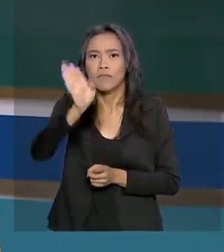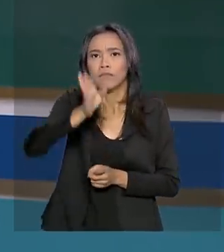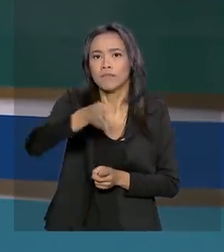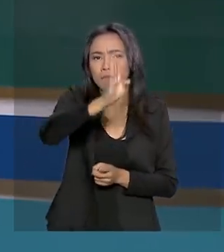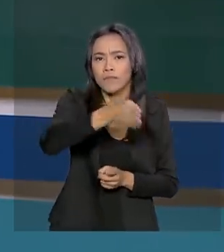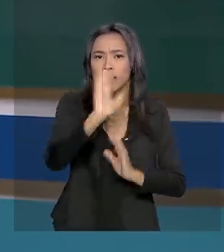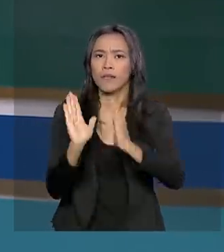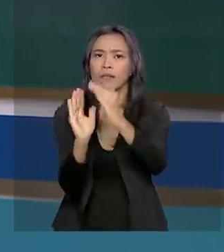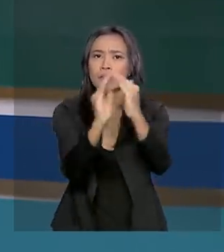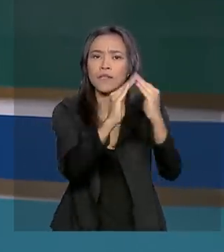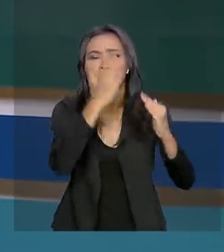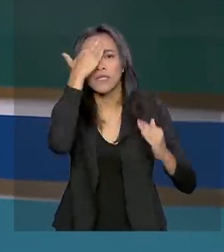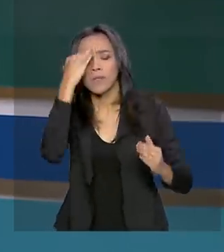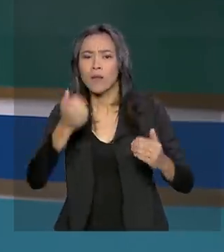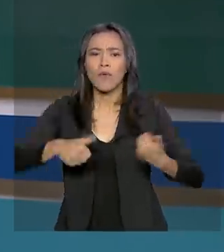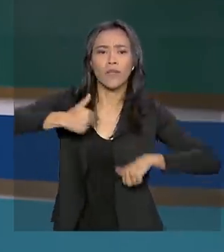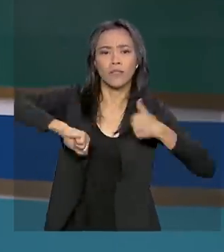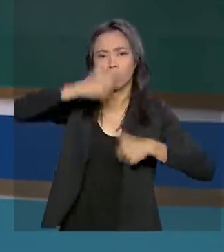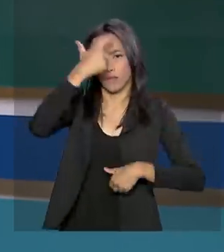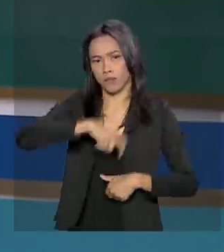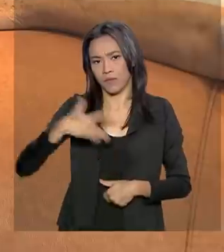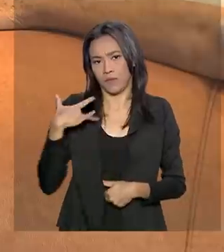como está a saúde do brasileiro.